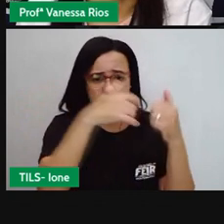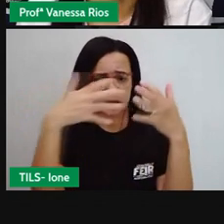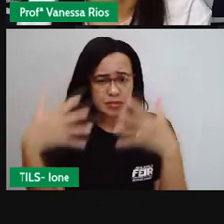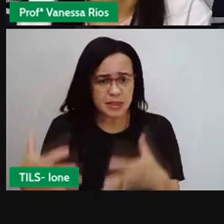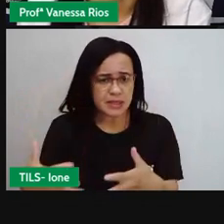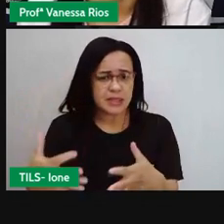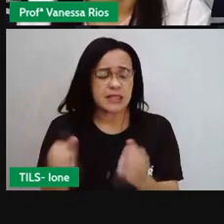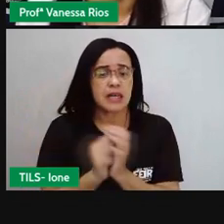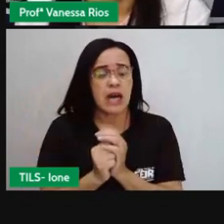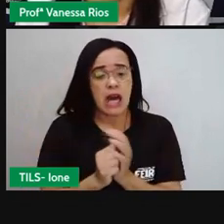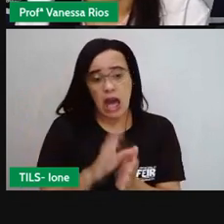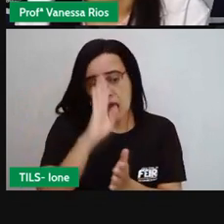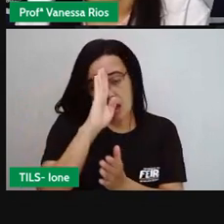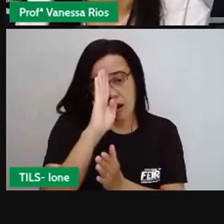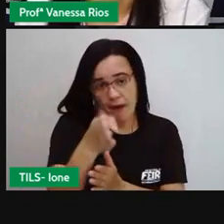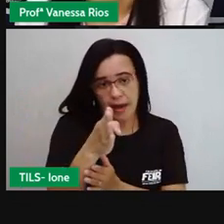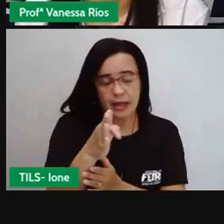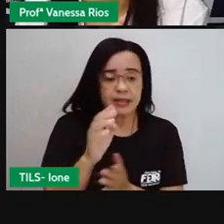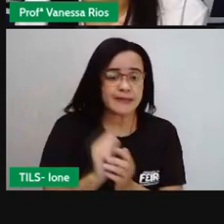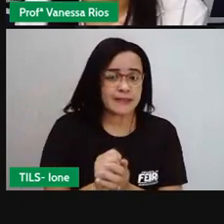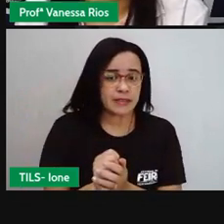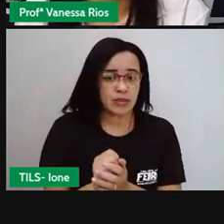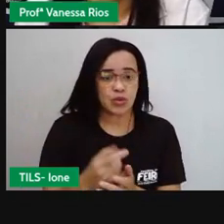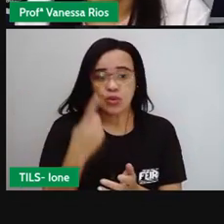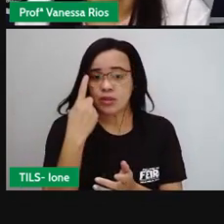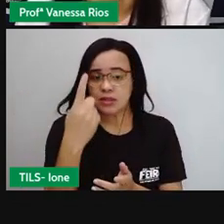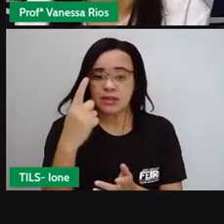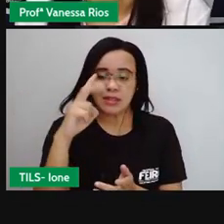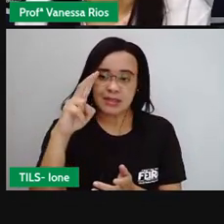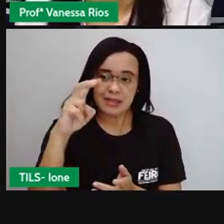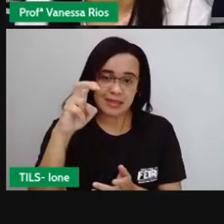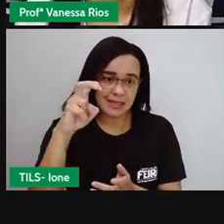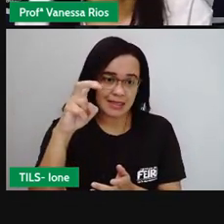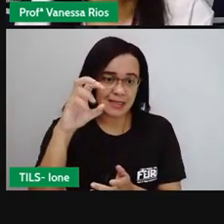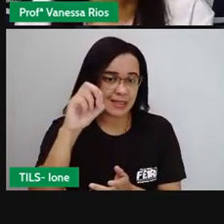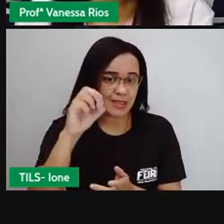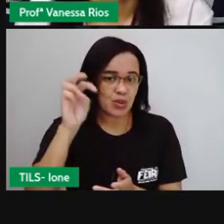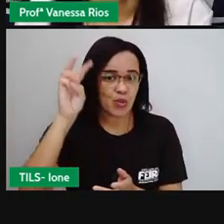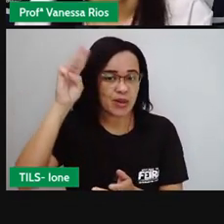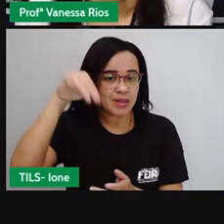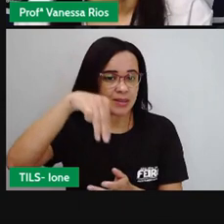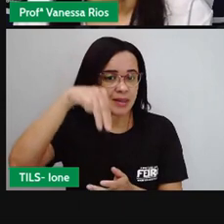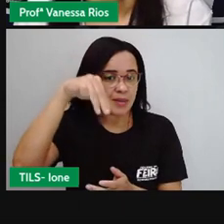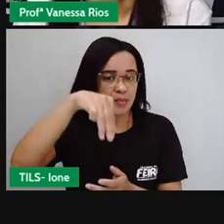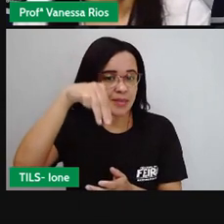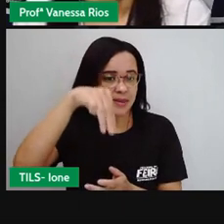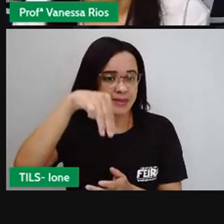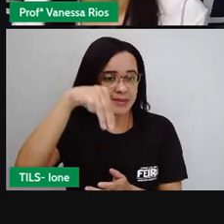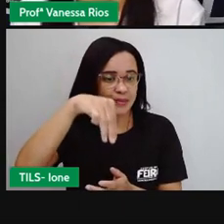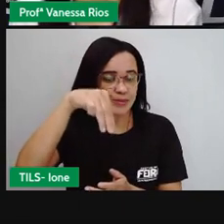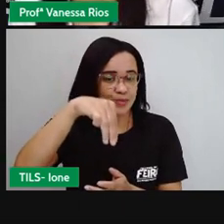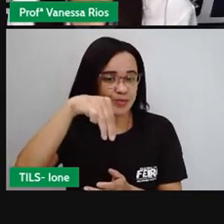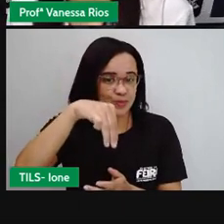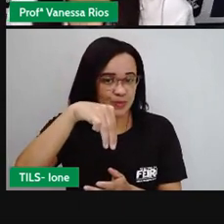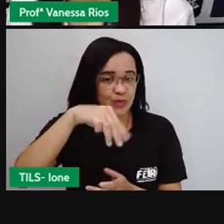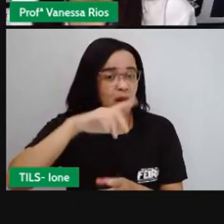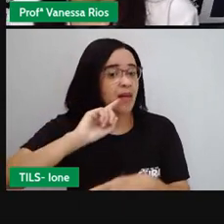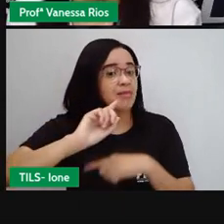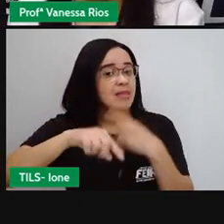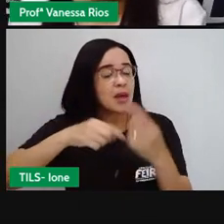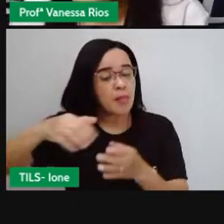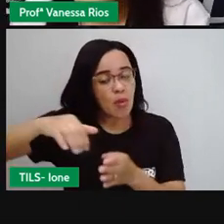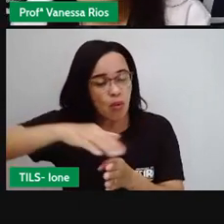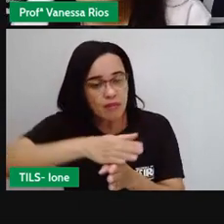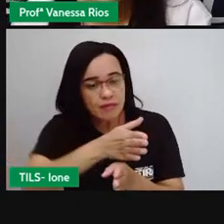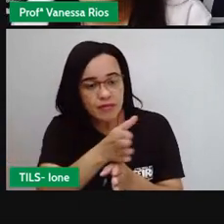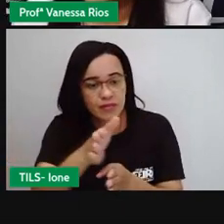direita. A PRO quer virar à esquerda, mas o GPS mandou virar à direita. Então, ó, a gente precisa saber aí